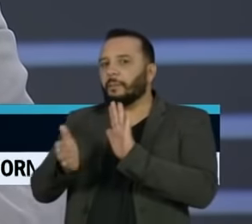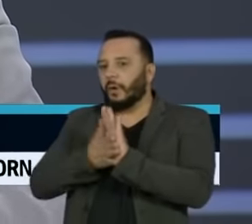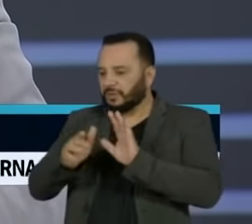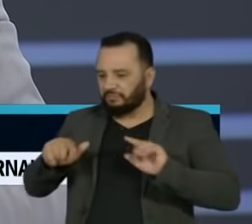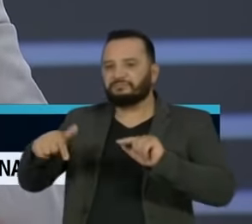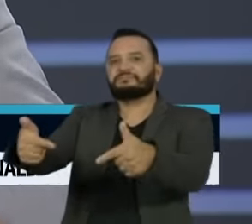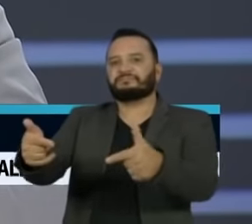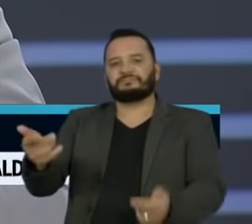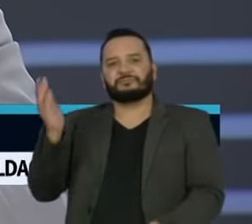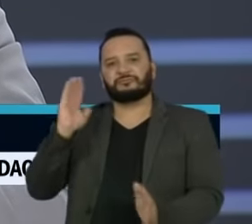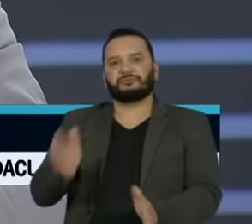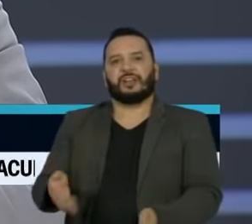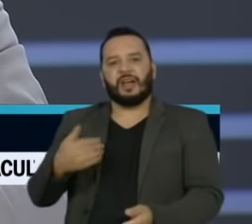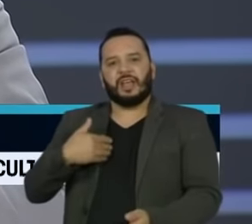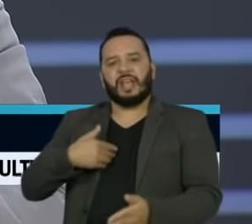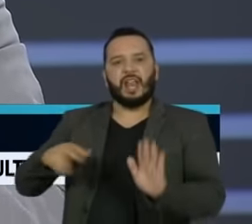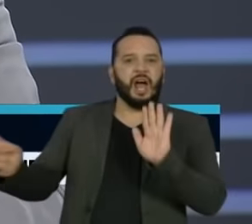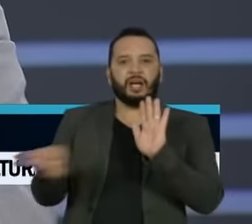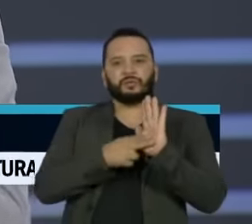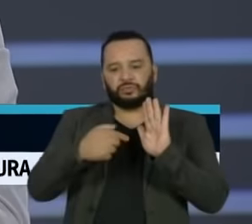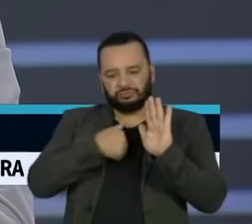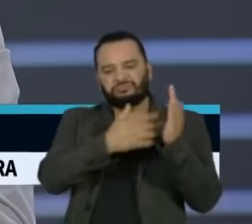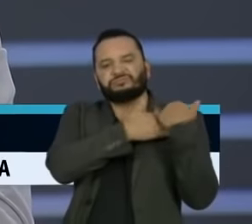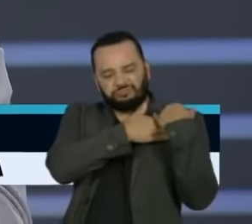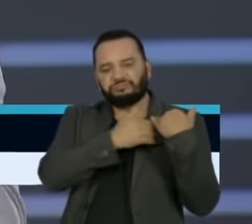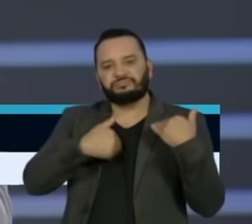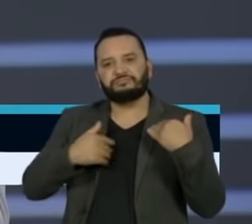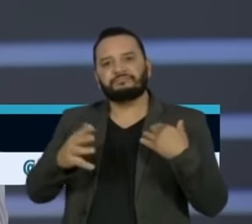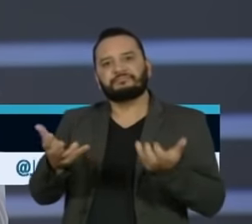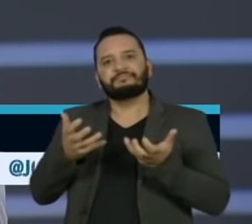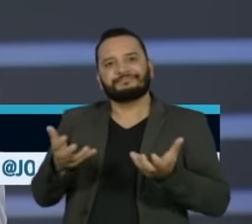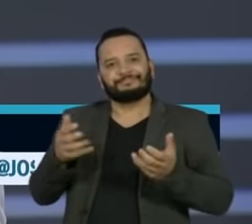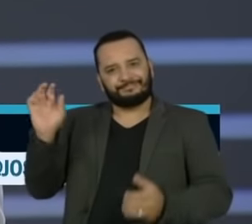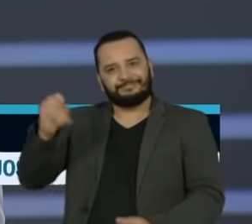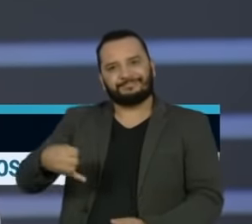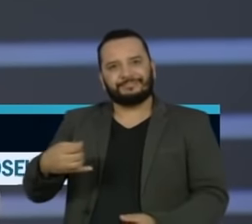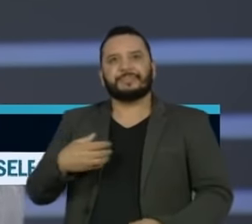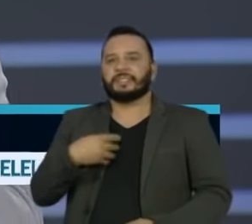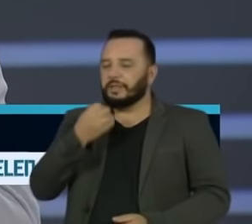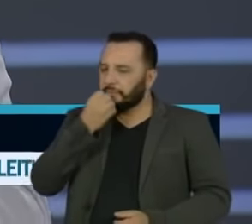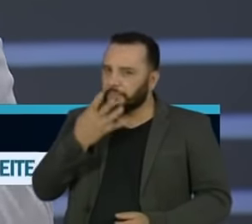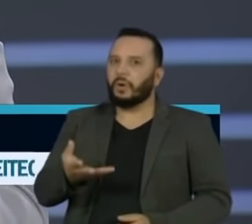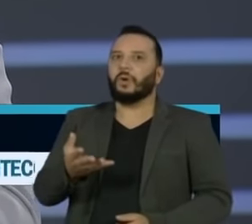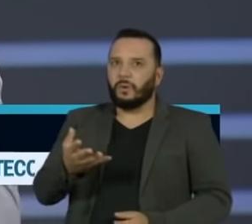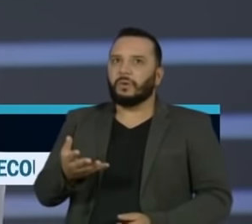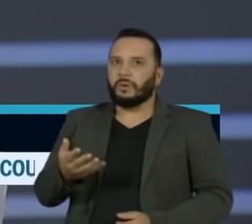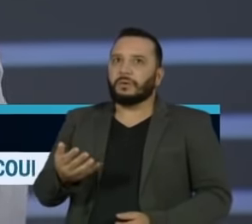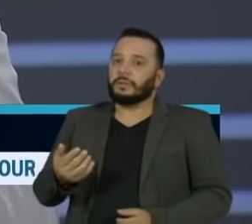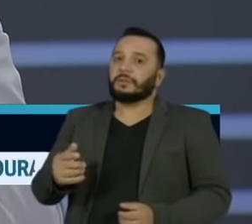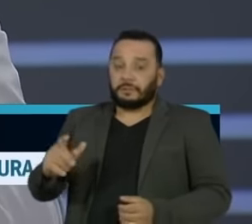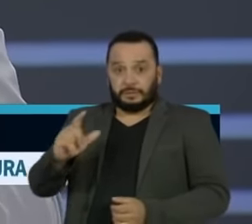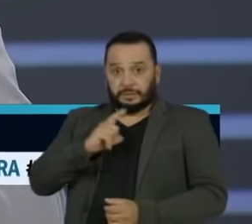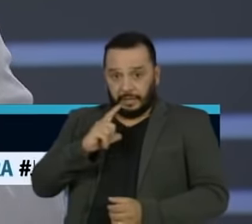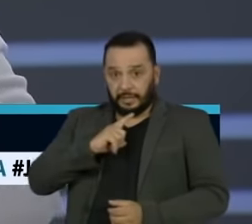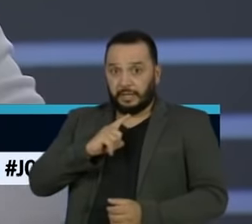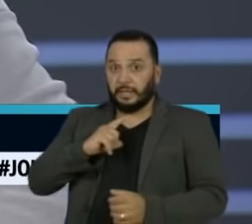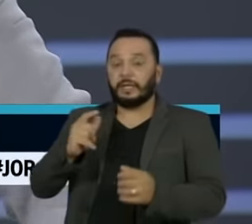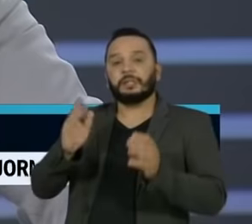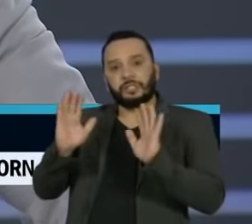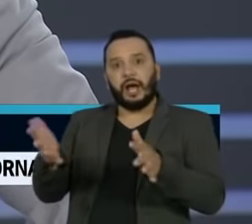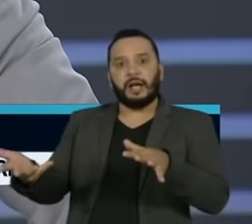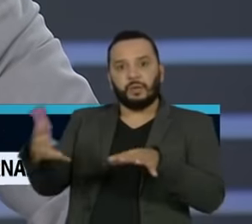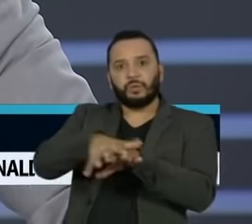e assumiu a responsabilidade. Então eu diria que existe um Brasil para dentro dessa perspectiva de inclusão de negros,